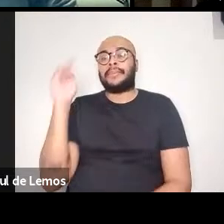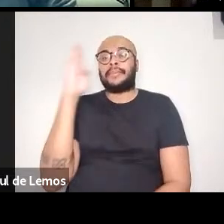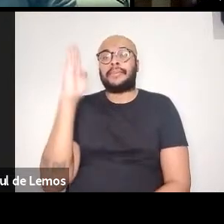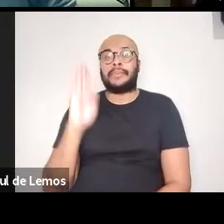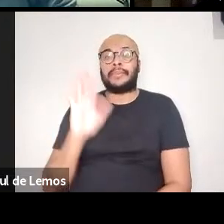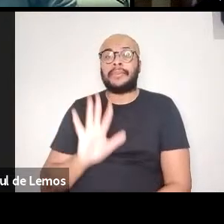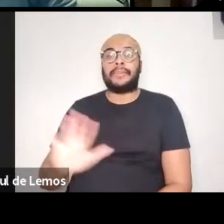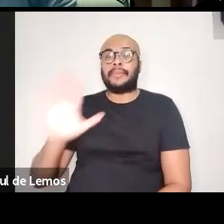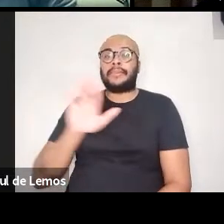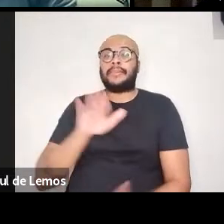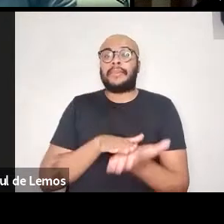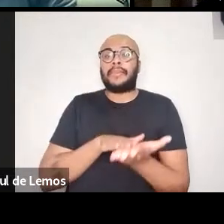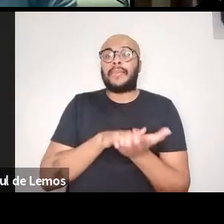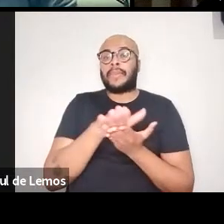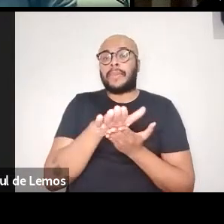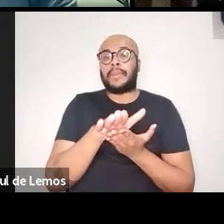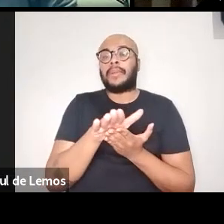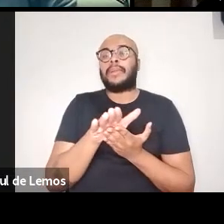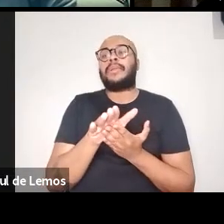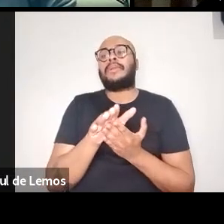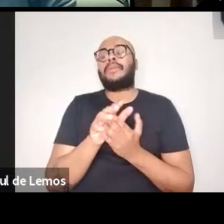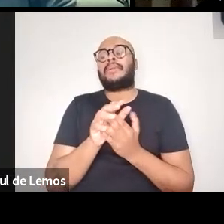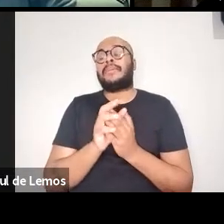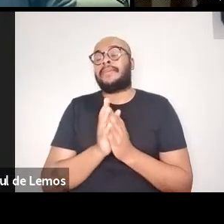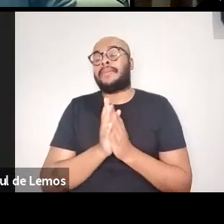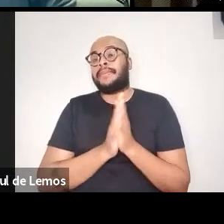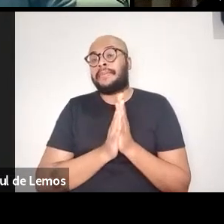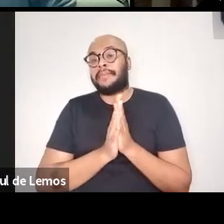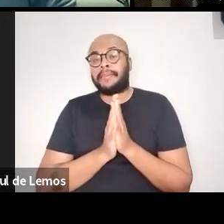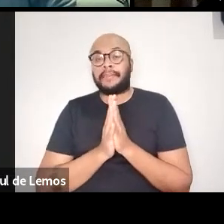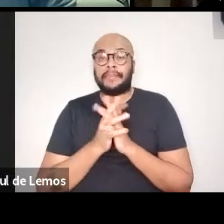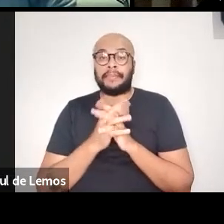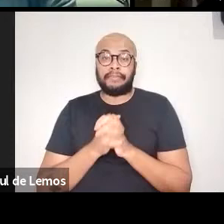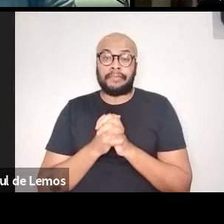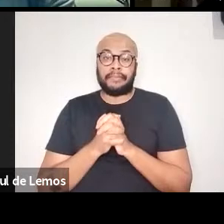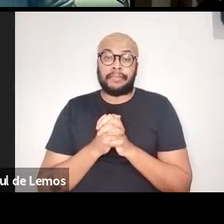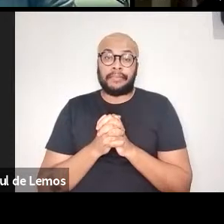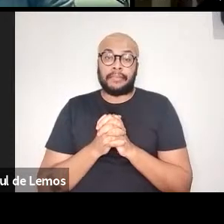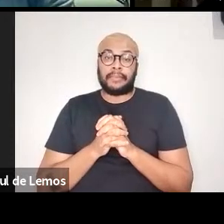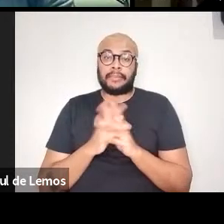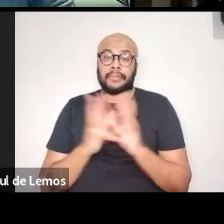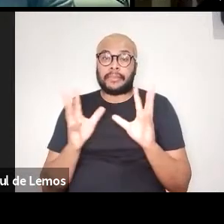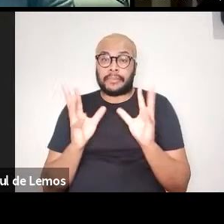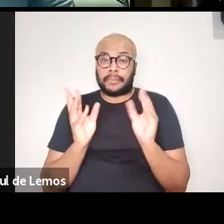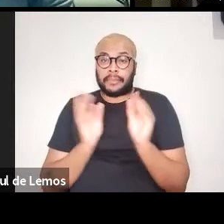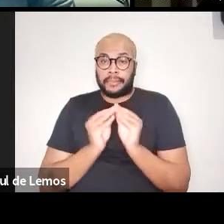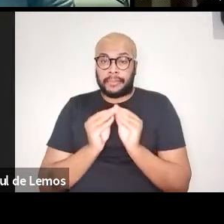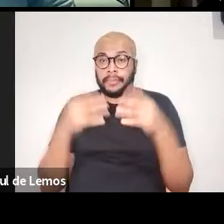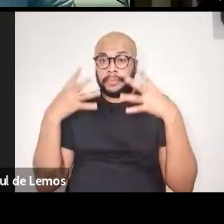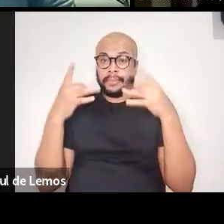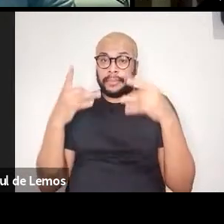querem publicar uma resenha em português de um livro publicado em